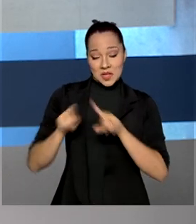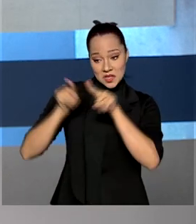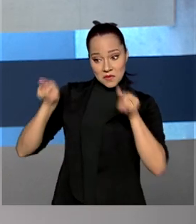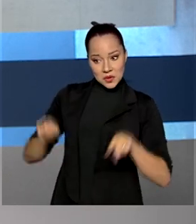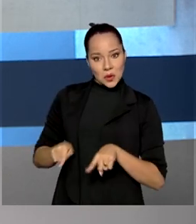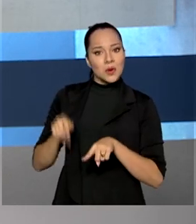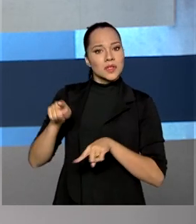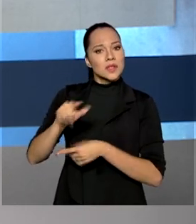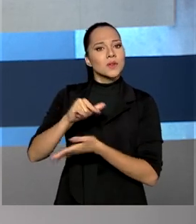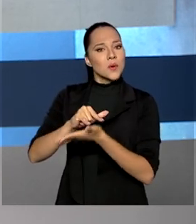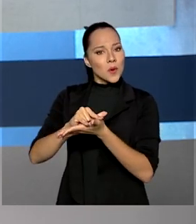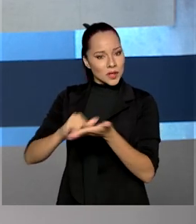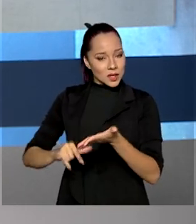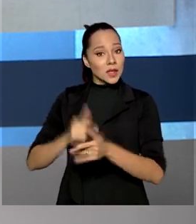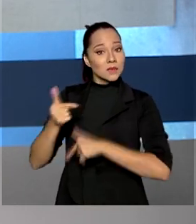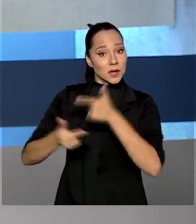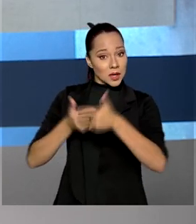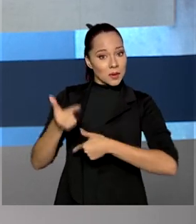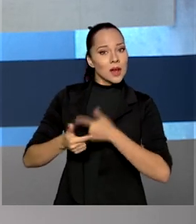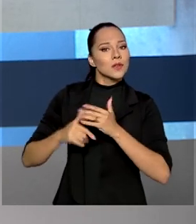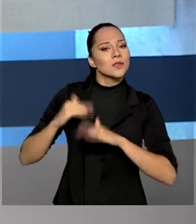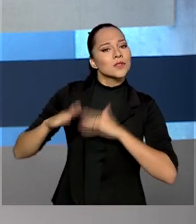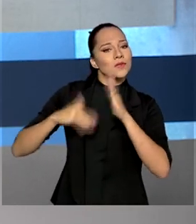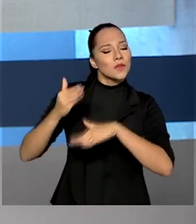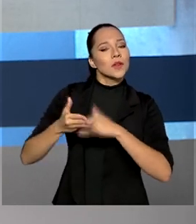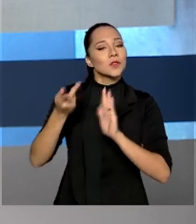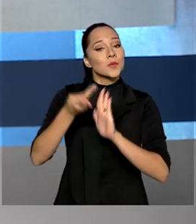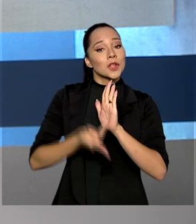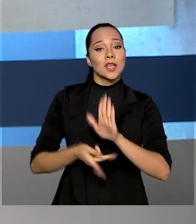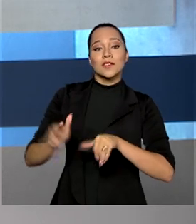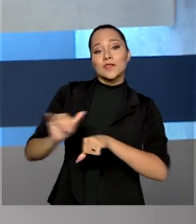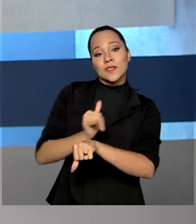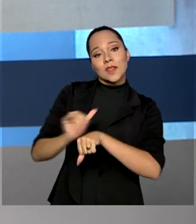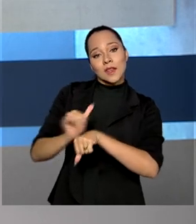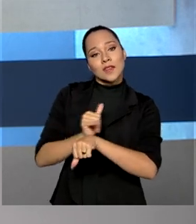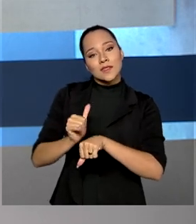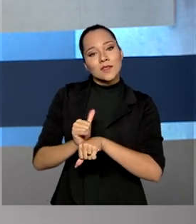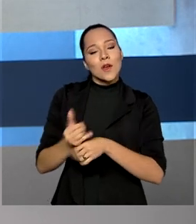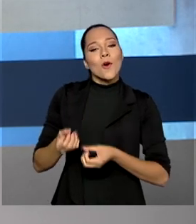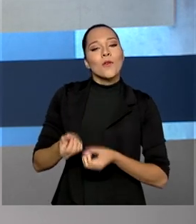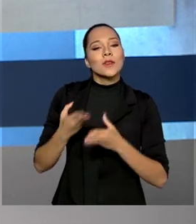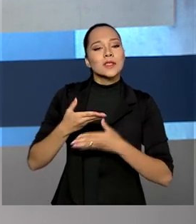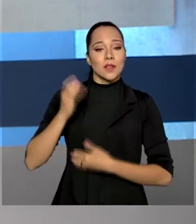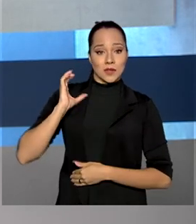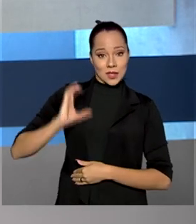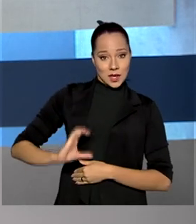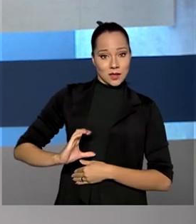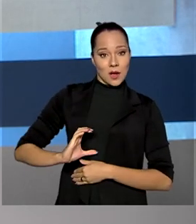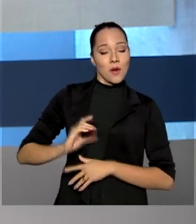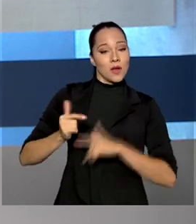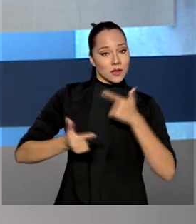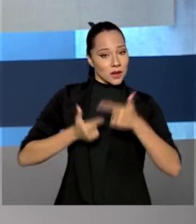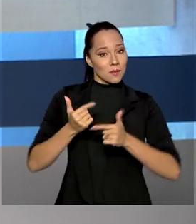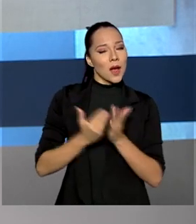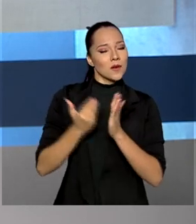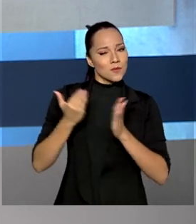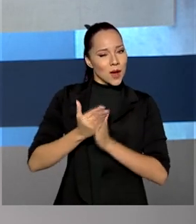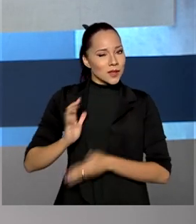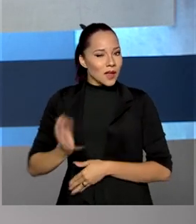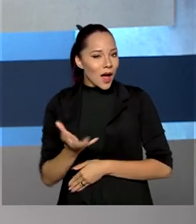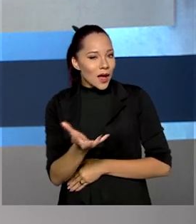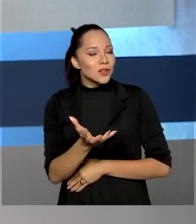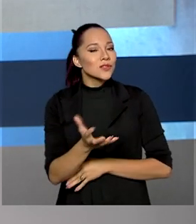estão sendo contratados para trabalhar no desenvolvimento de projetos estratégicos, oferecendo ao cidadão serviços mais